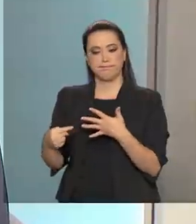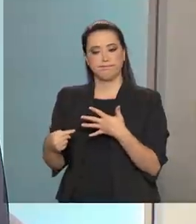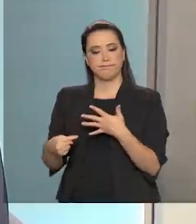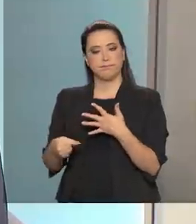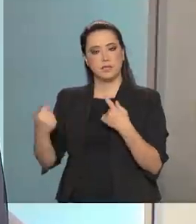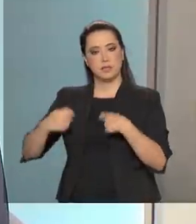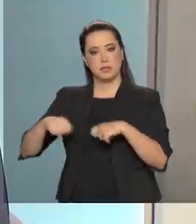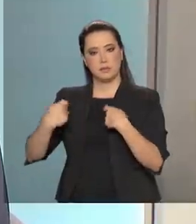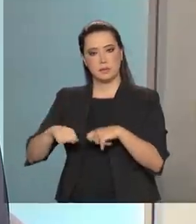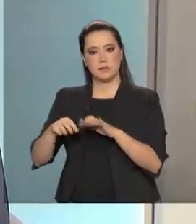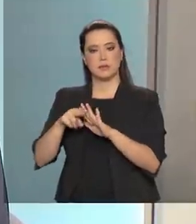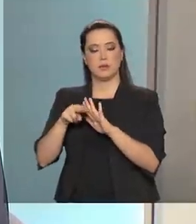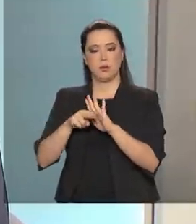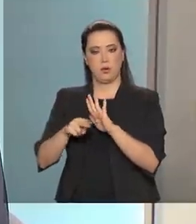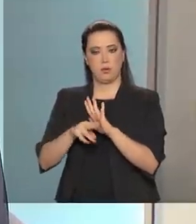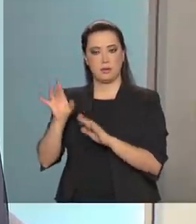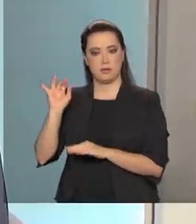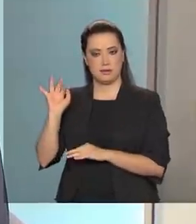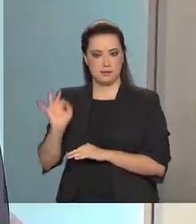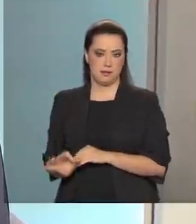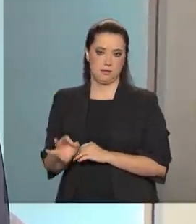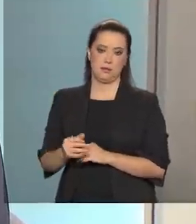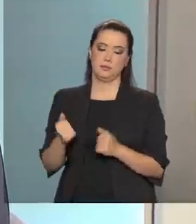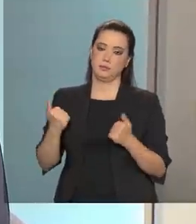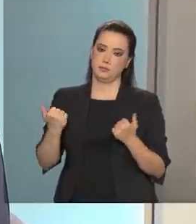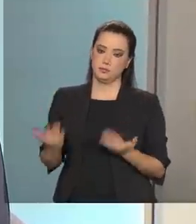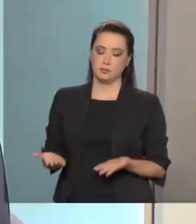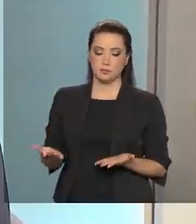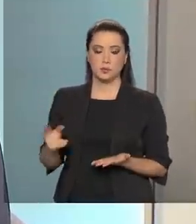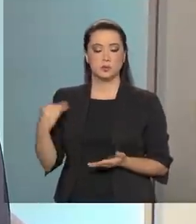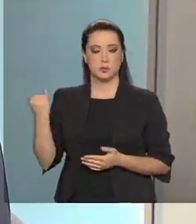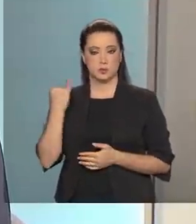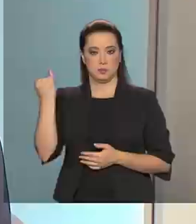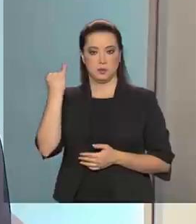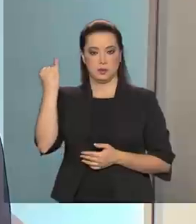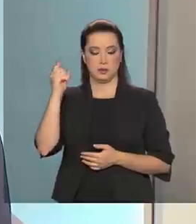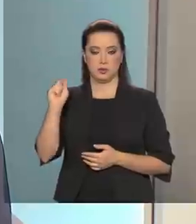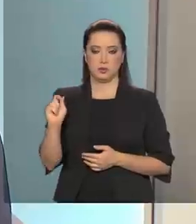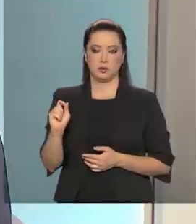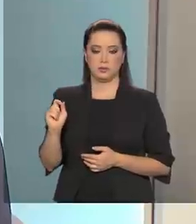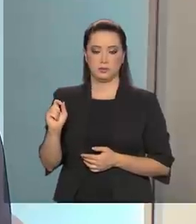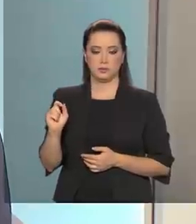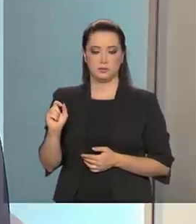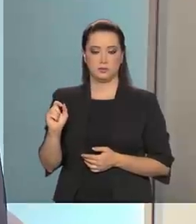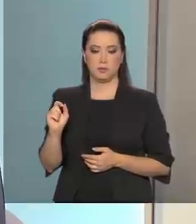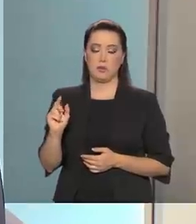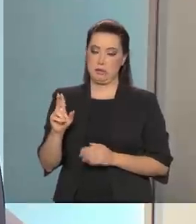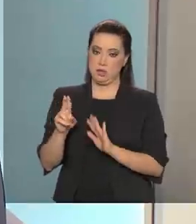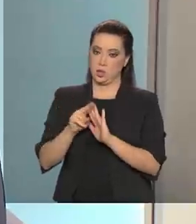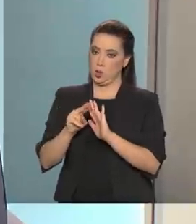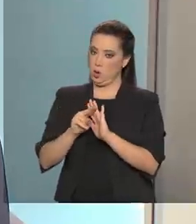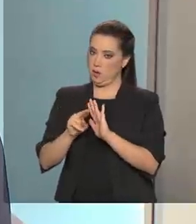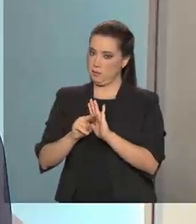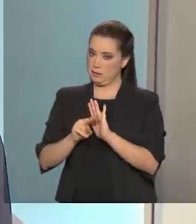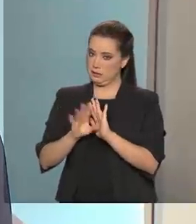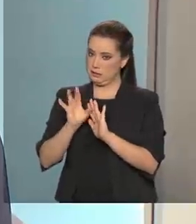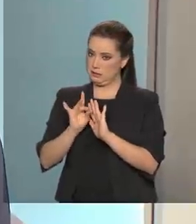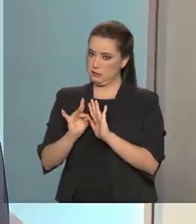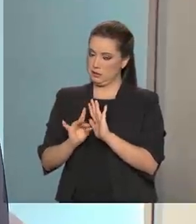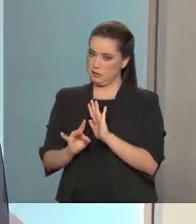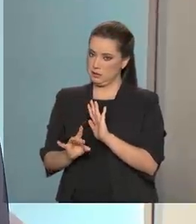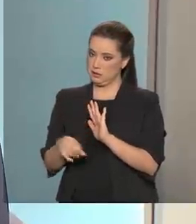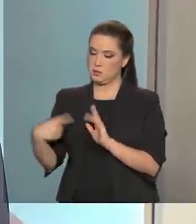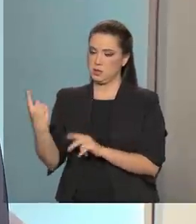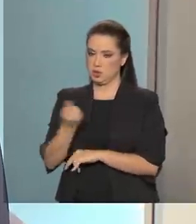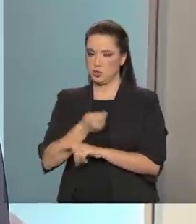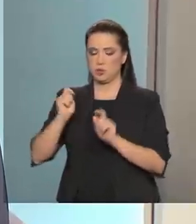tem que ser regulamentado. Então, é importante essa regulamentação para que nós